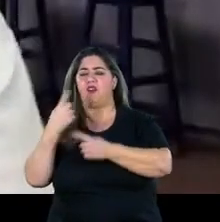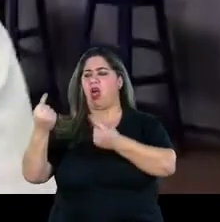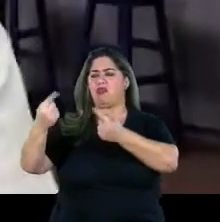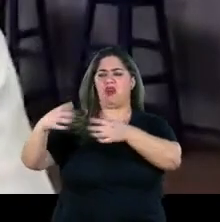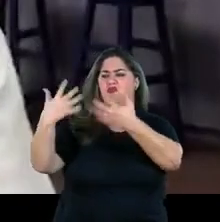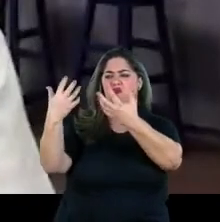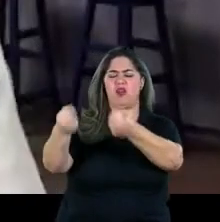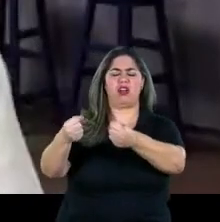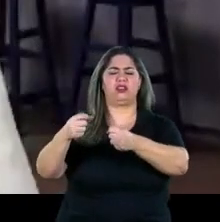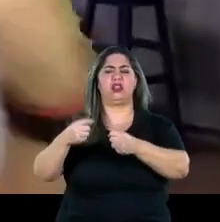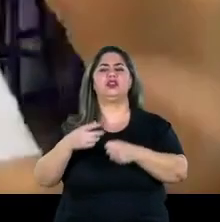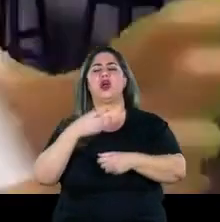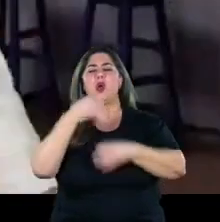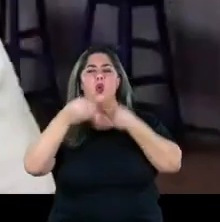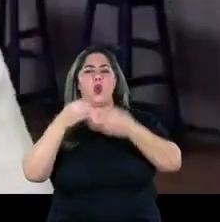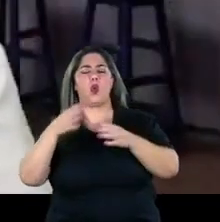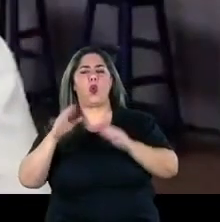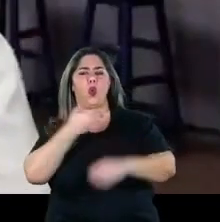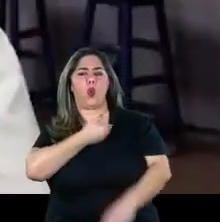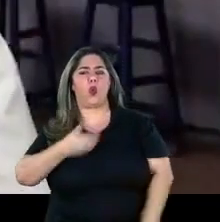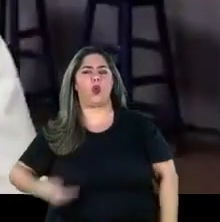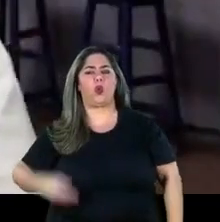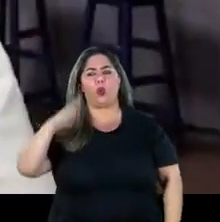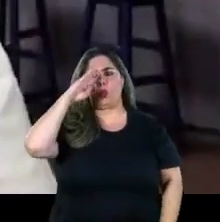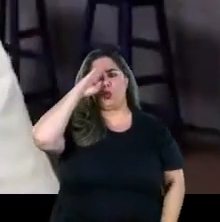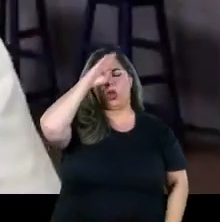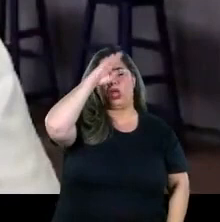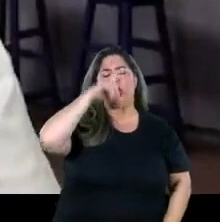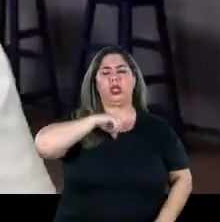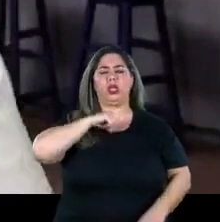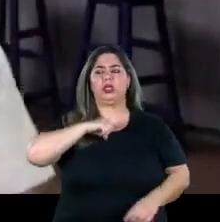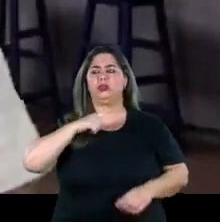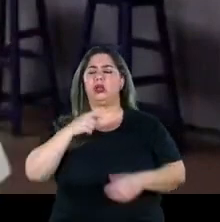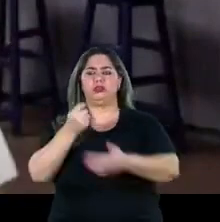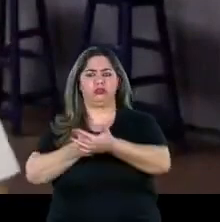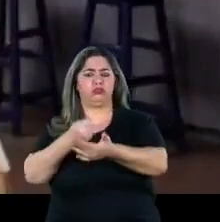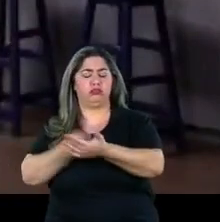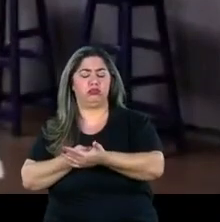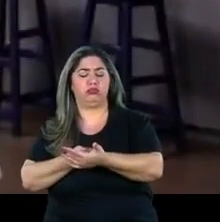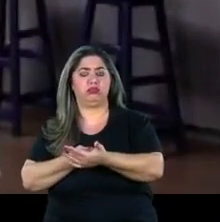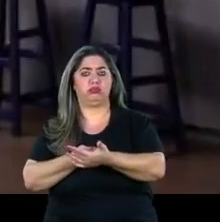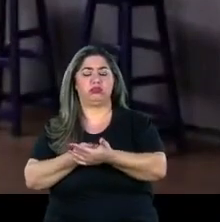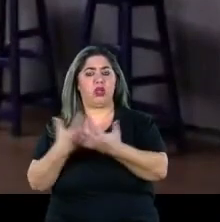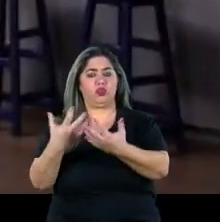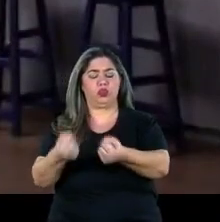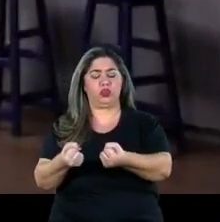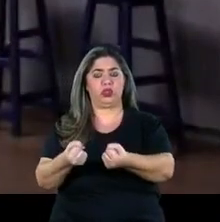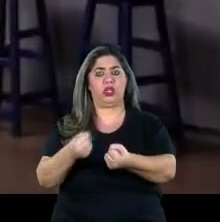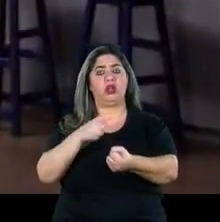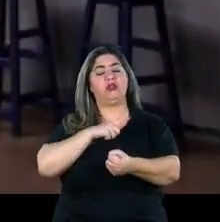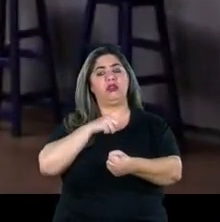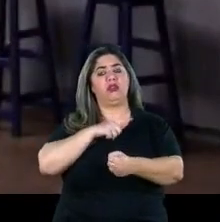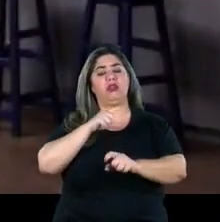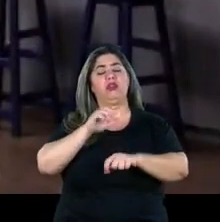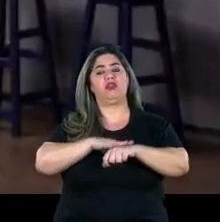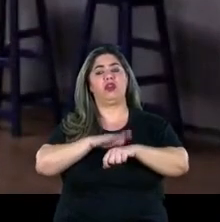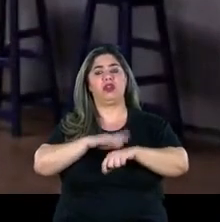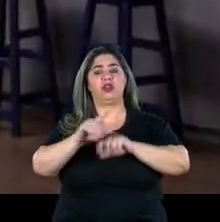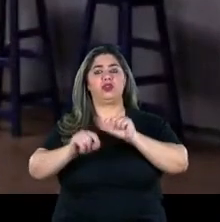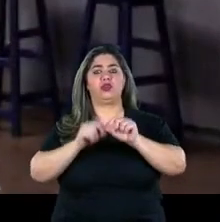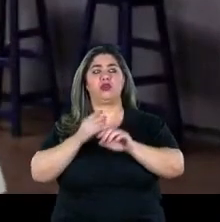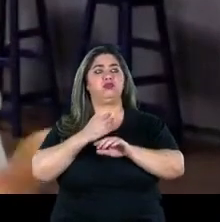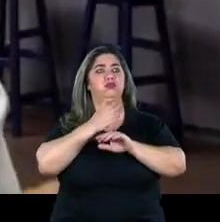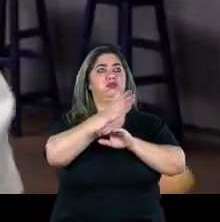contradiz o governo Bolsonaro fala alguma coisa a gente vai lá e tenta lutar contra pra além disso a gente tem feito o trabalho de ir